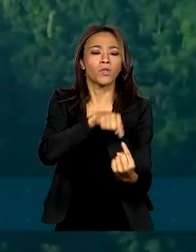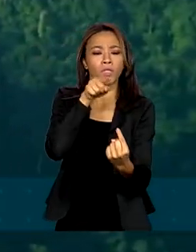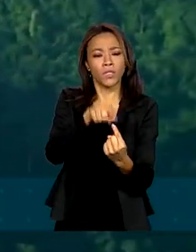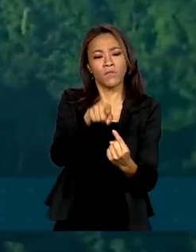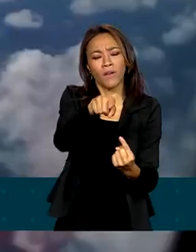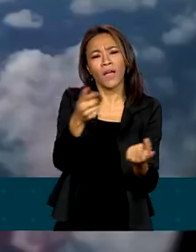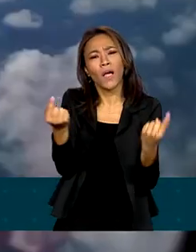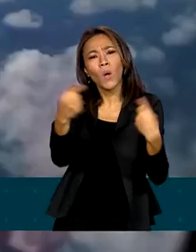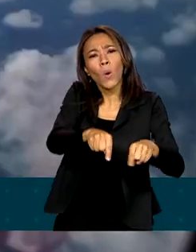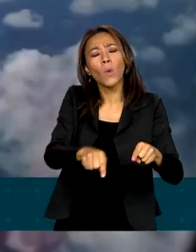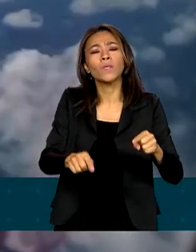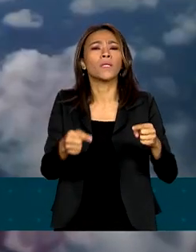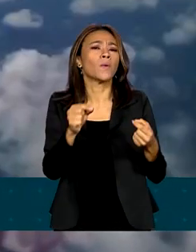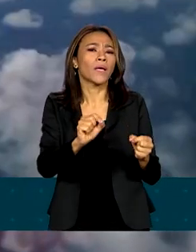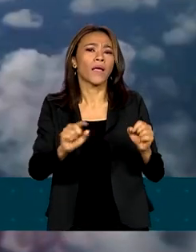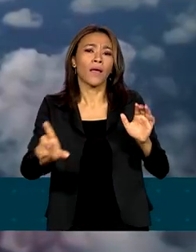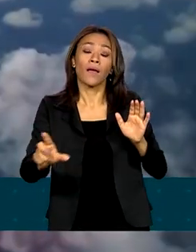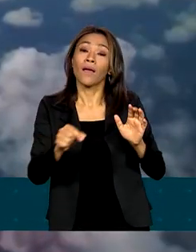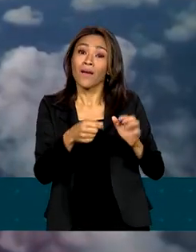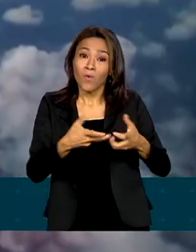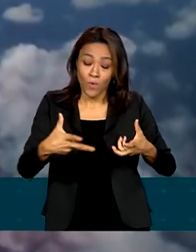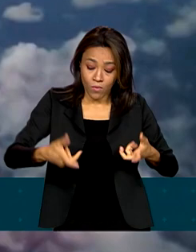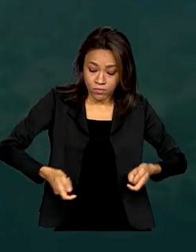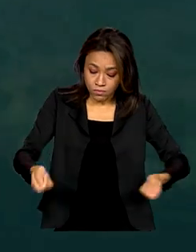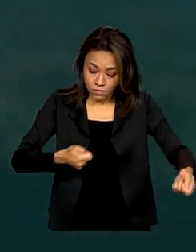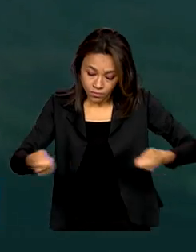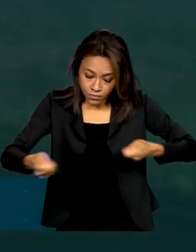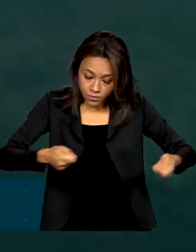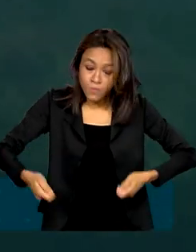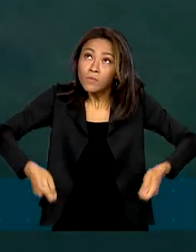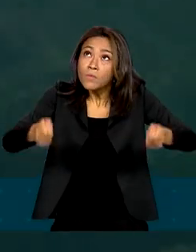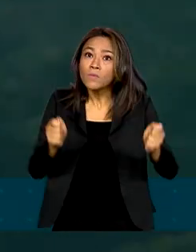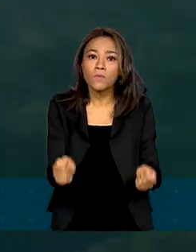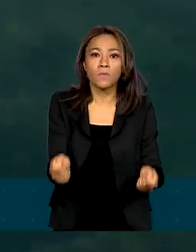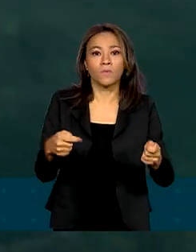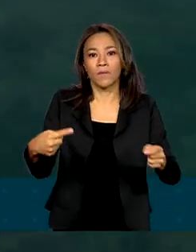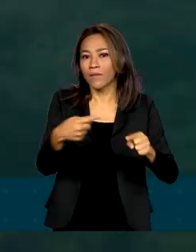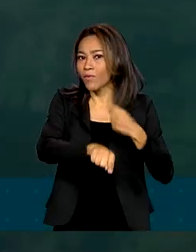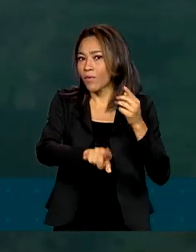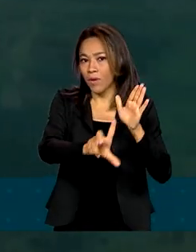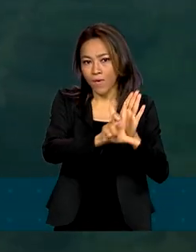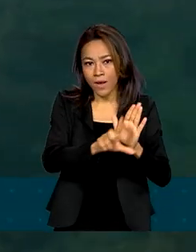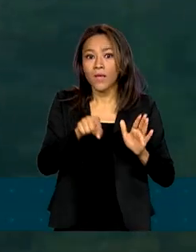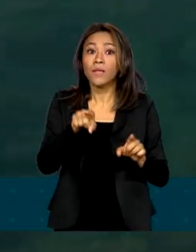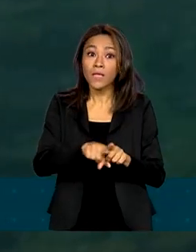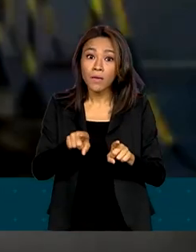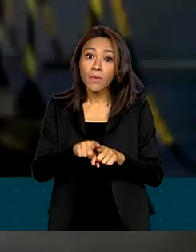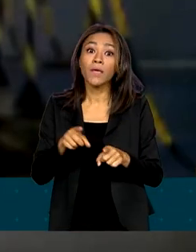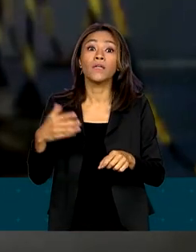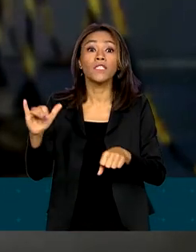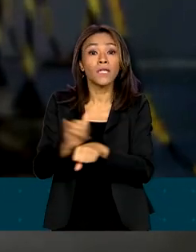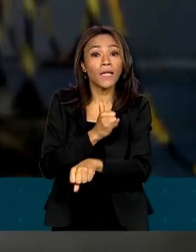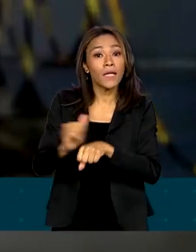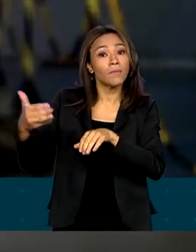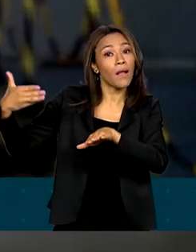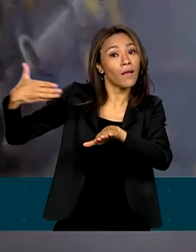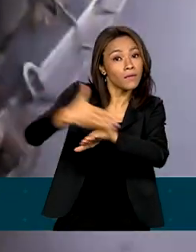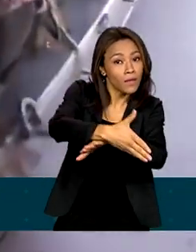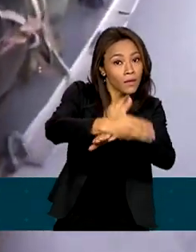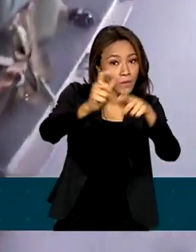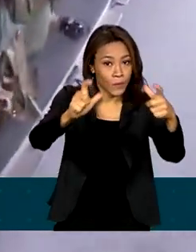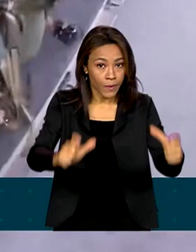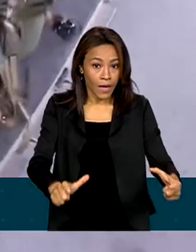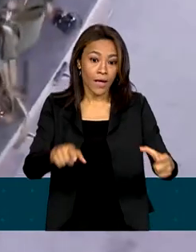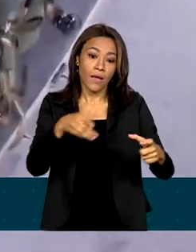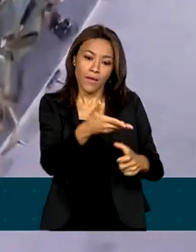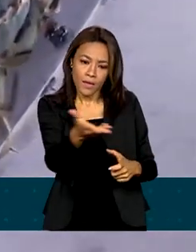garimpo ilegal. E para resguardar a população, o governo definiu procedimentos para o acesso ao local. As autorizações